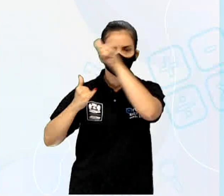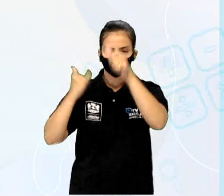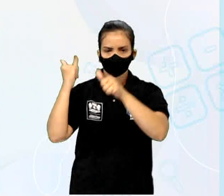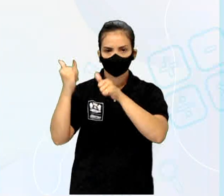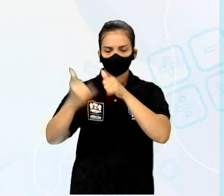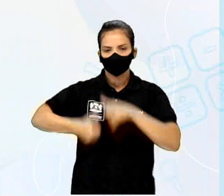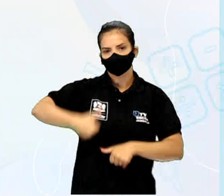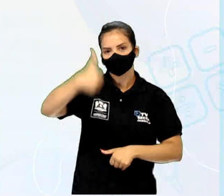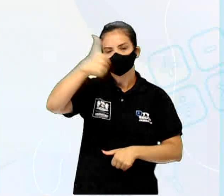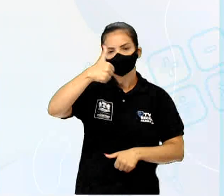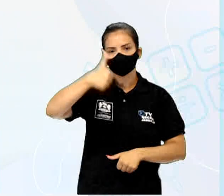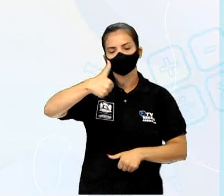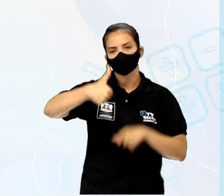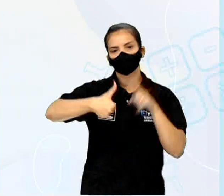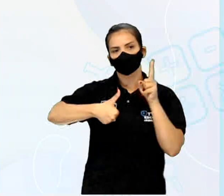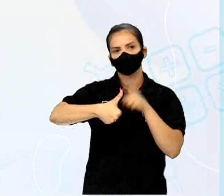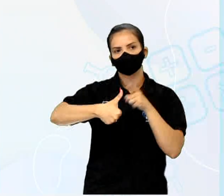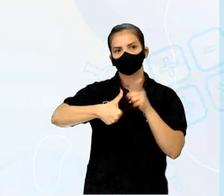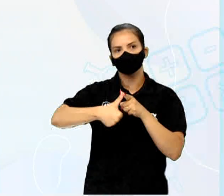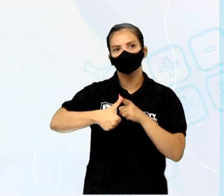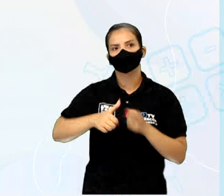Primeiro ponto, né?